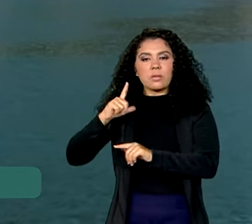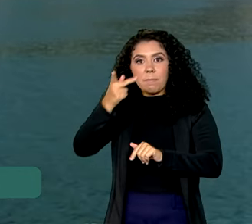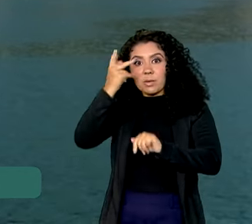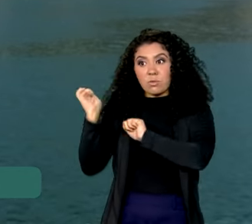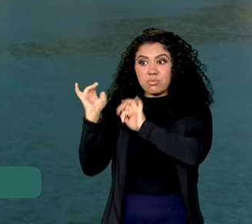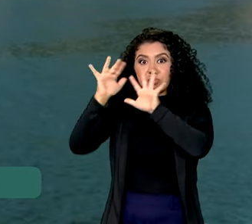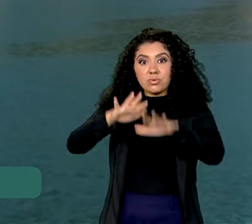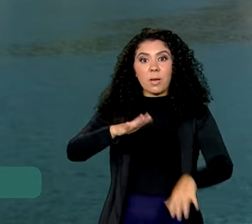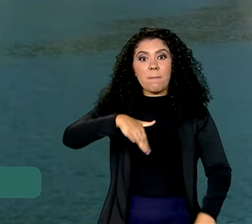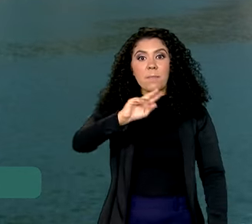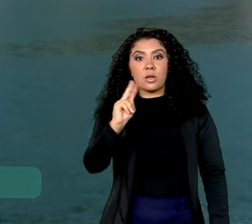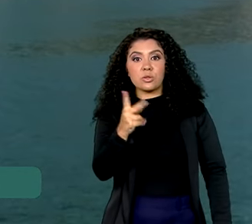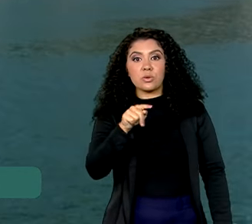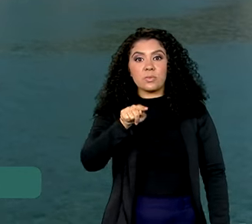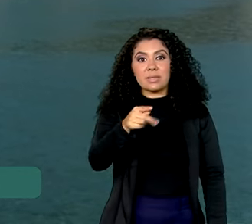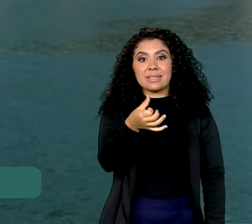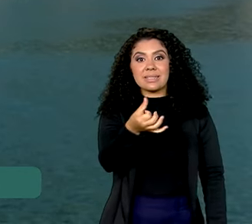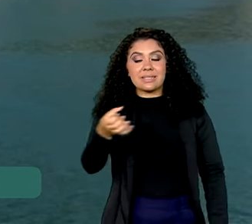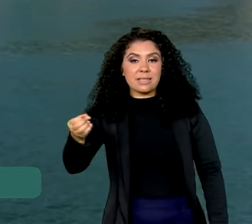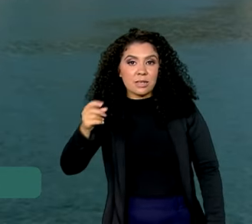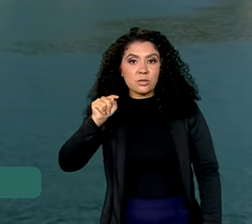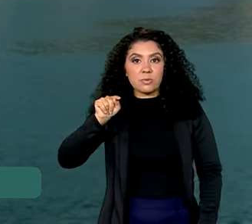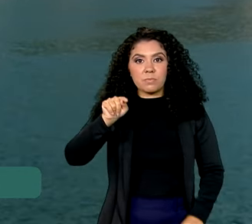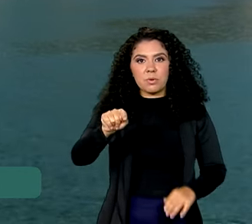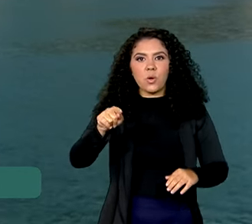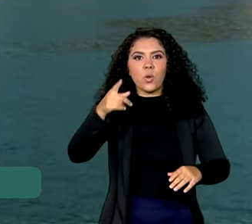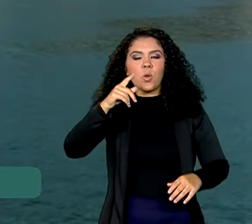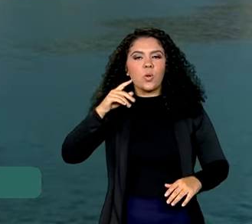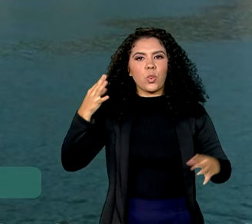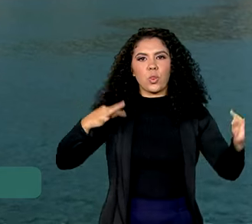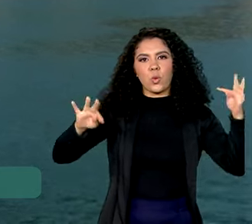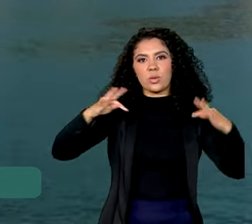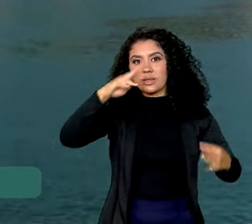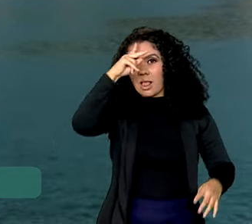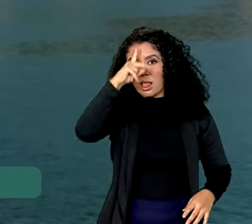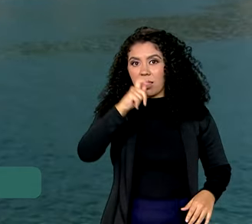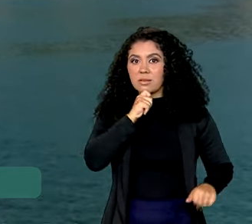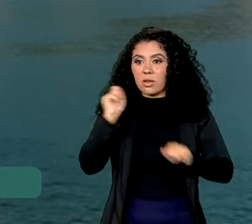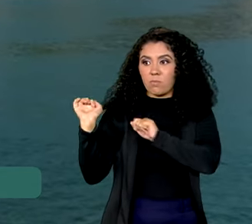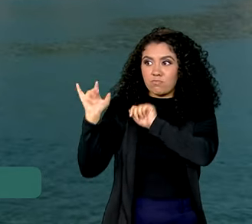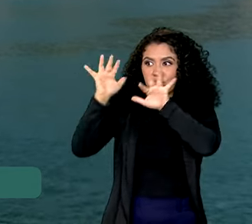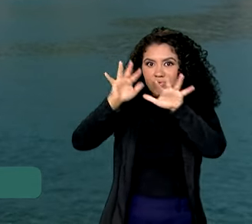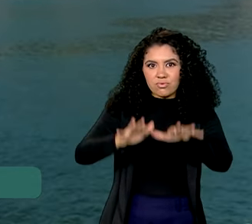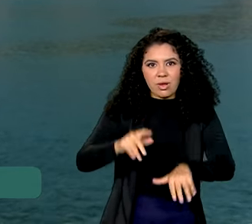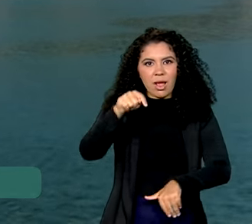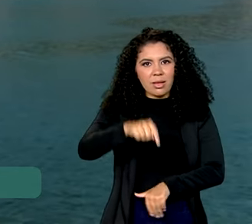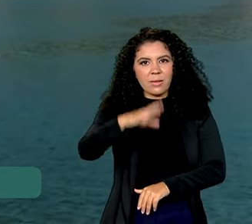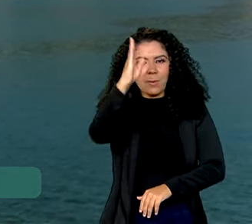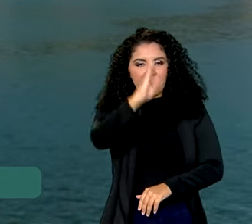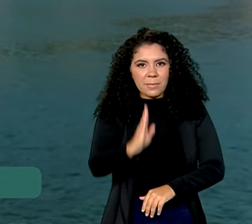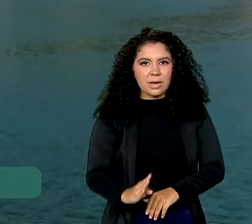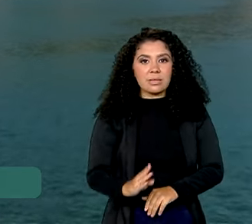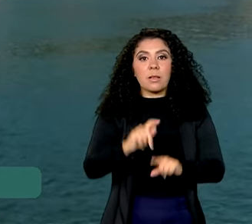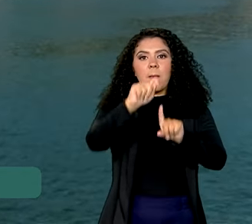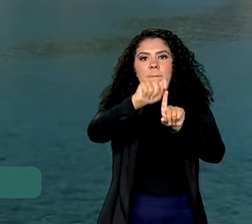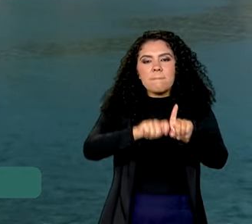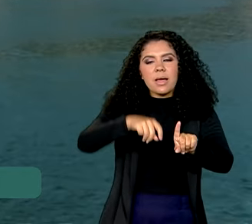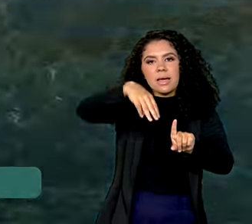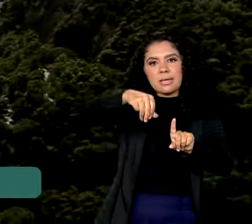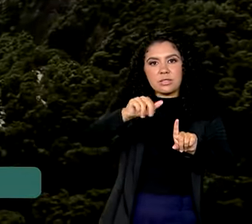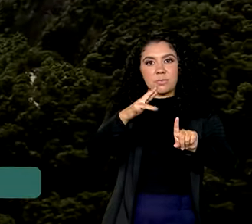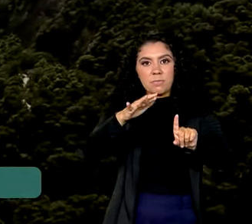,6 milhões de turistas estrangeiros. No mês de março, considerando apenas o mês de março de